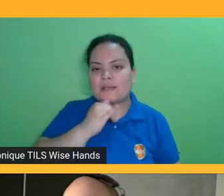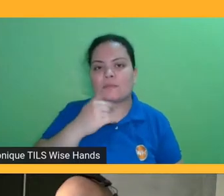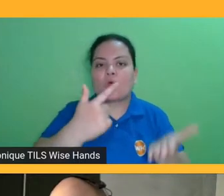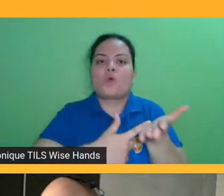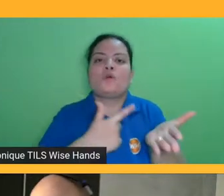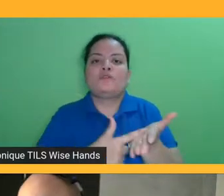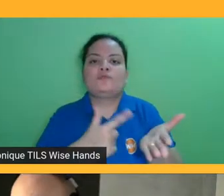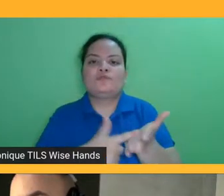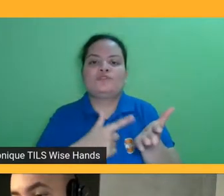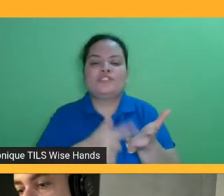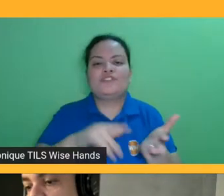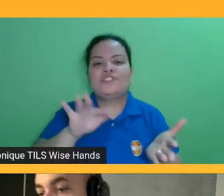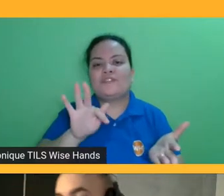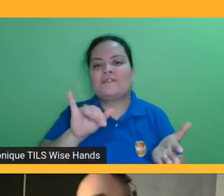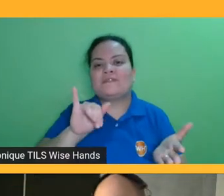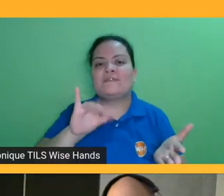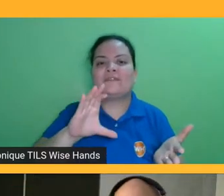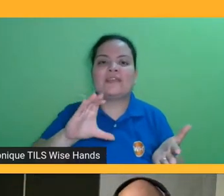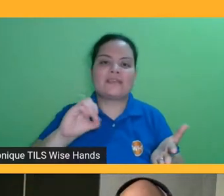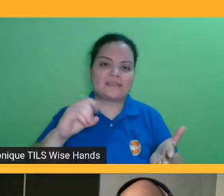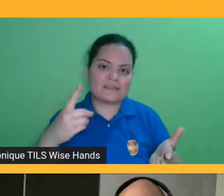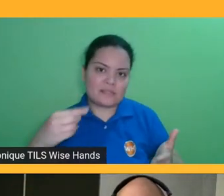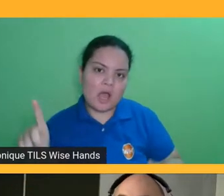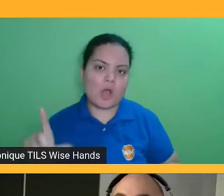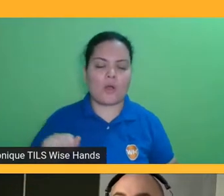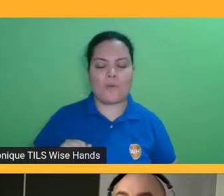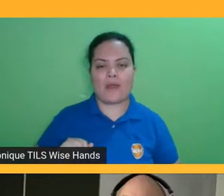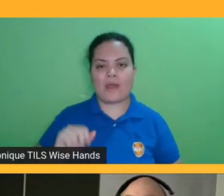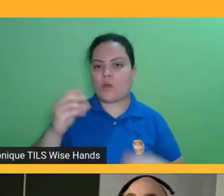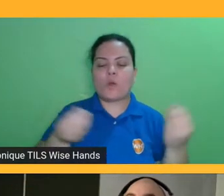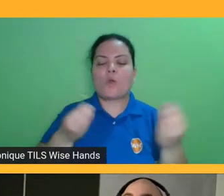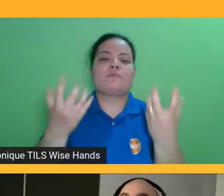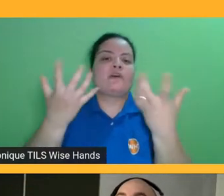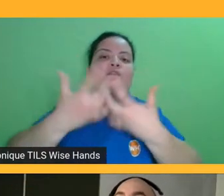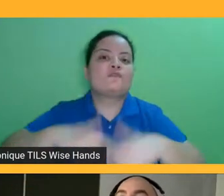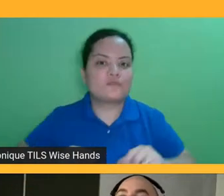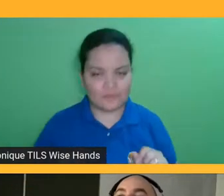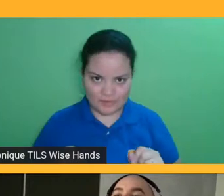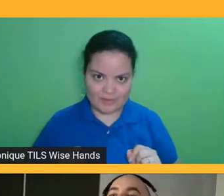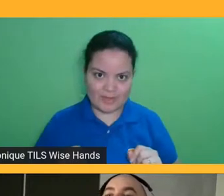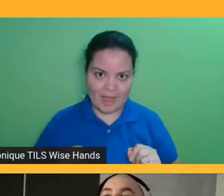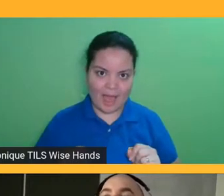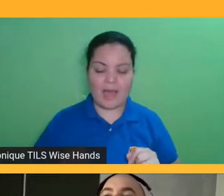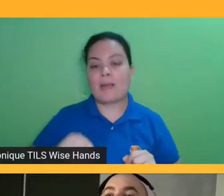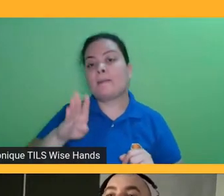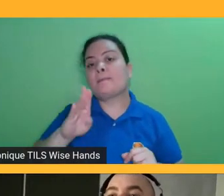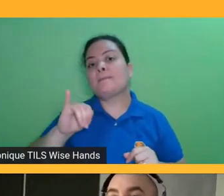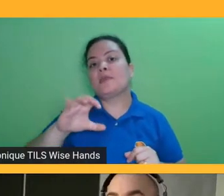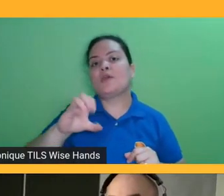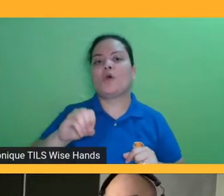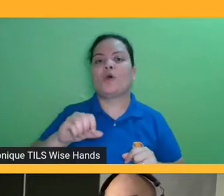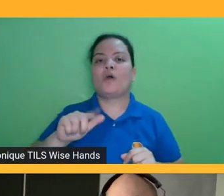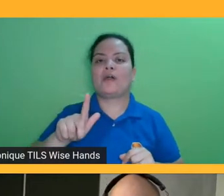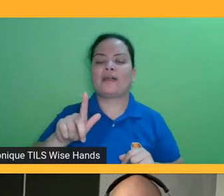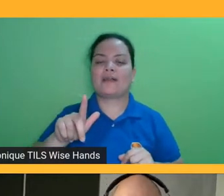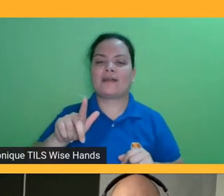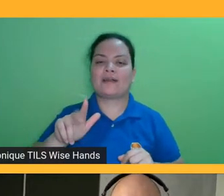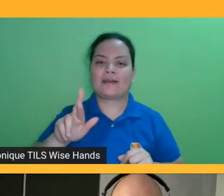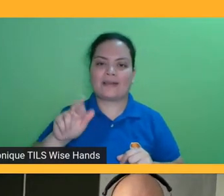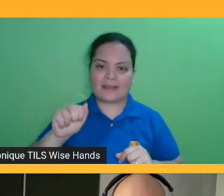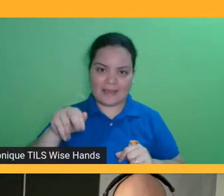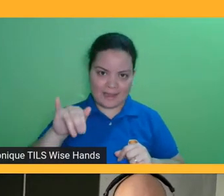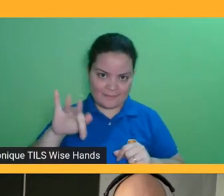comercial vai melhor do que um livro de ficção mais literária, um livro de negócios, uma biografia, enfim, a gente está no momento de experimentar,